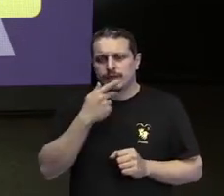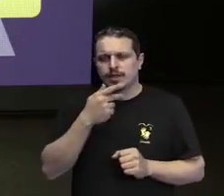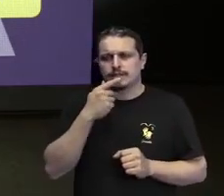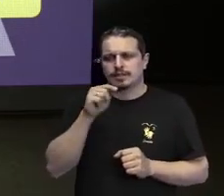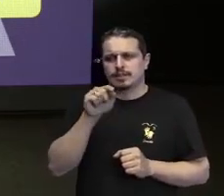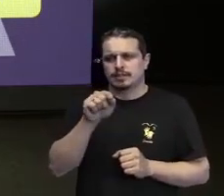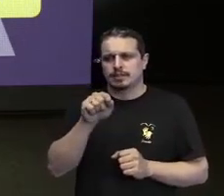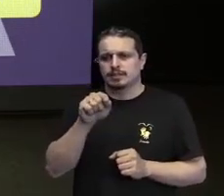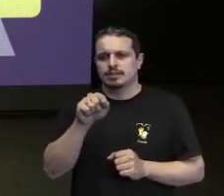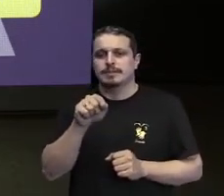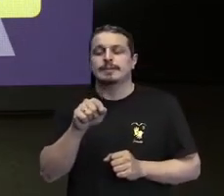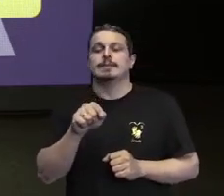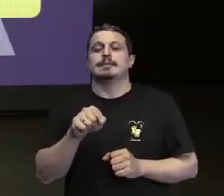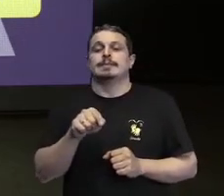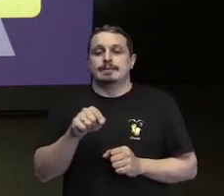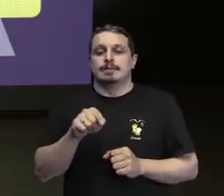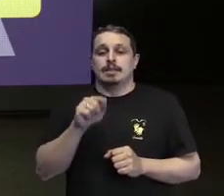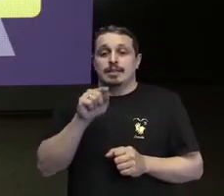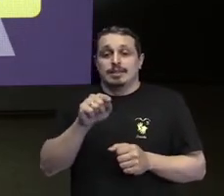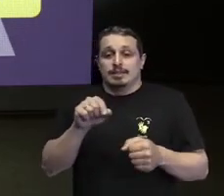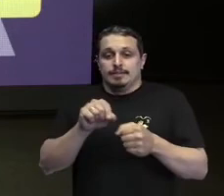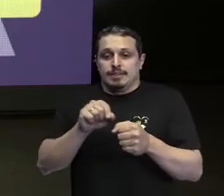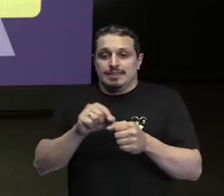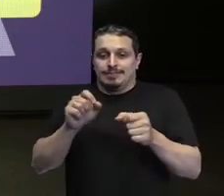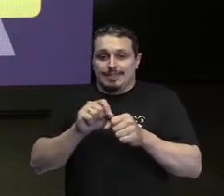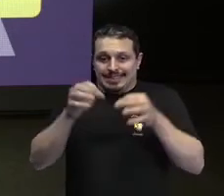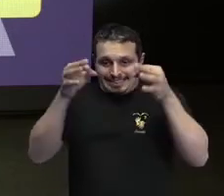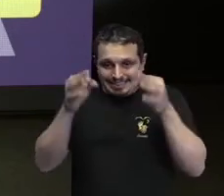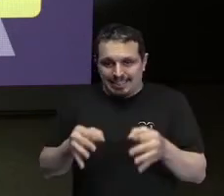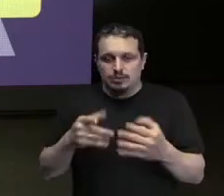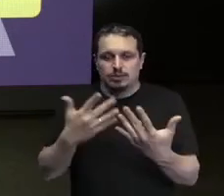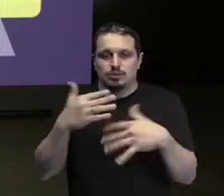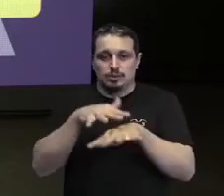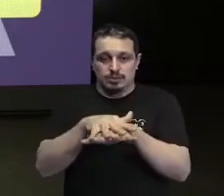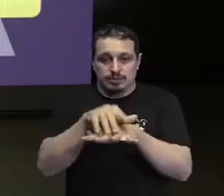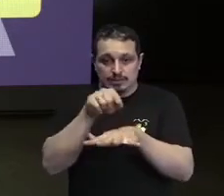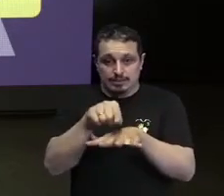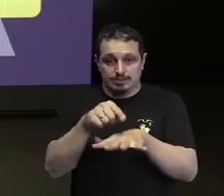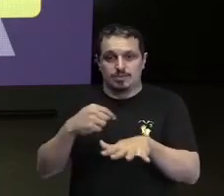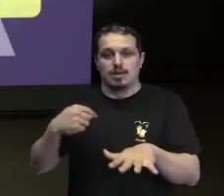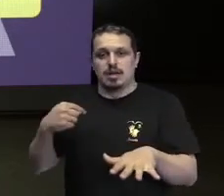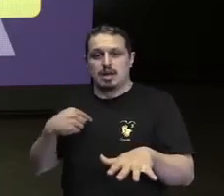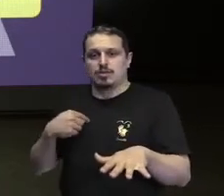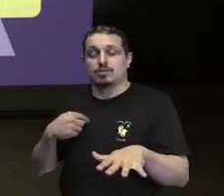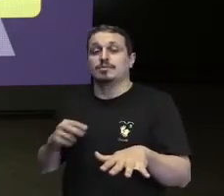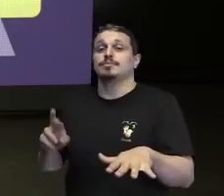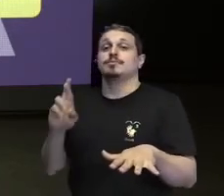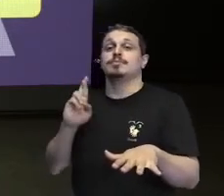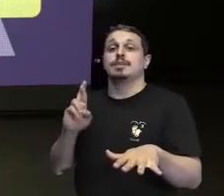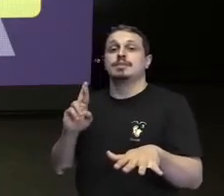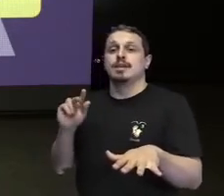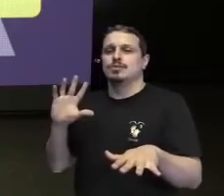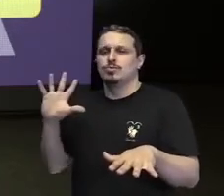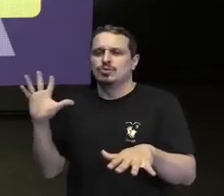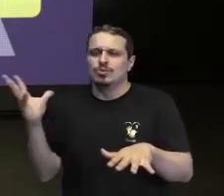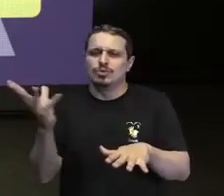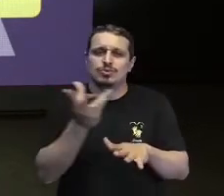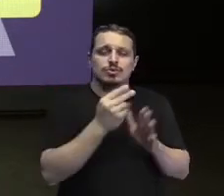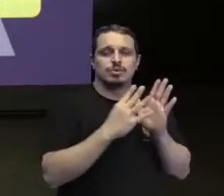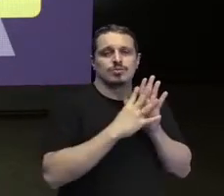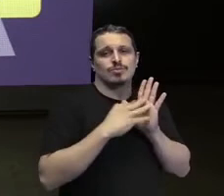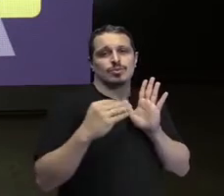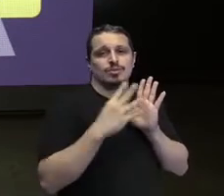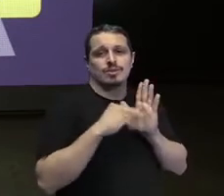deficiência de uma empresa inclusiva e que está de fato bem intencionada para fazer